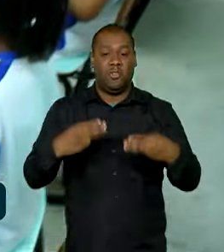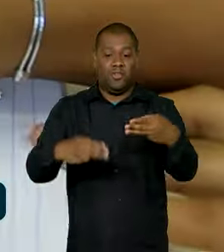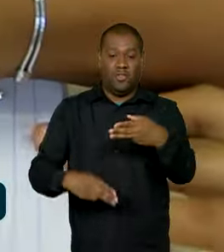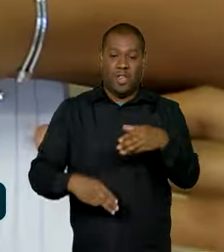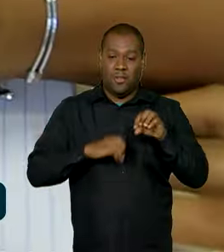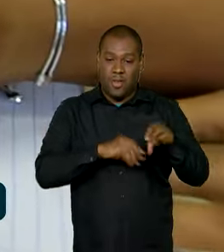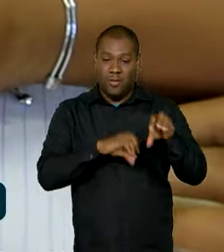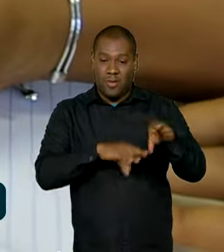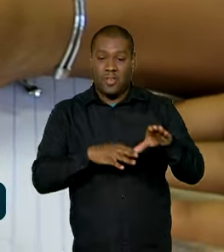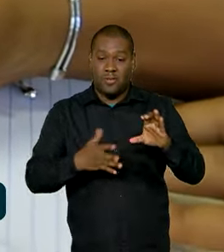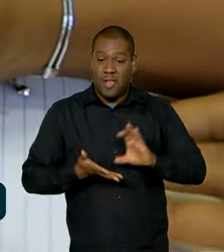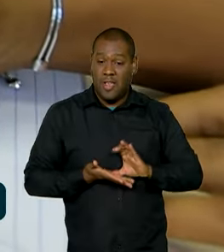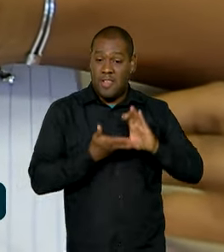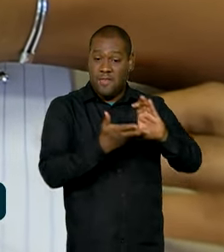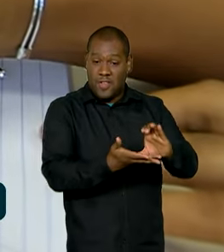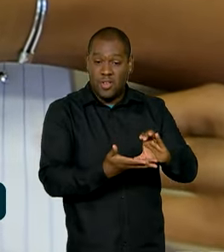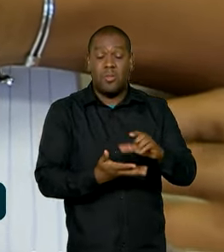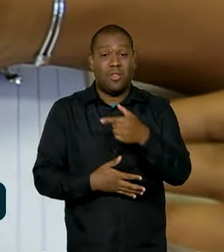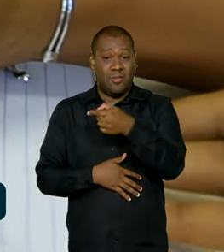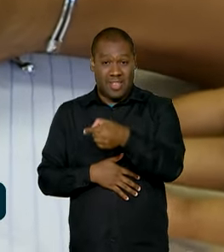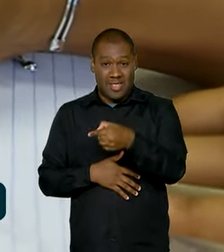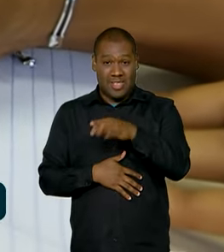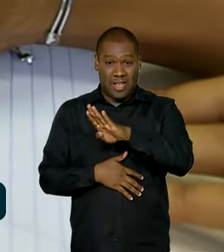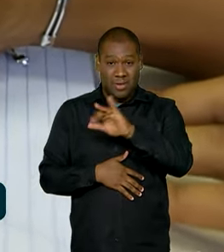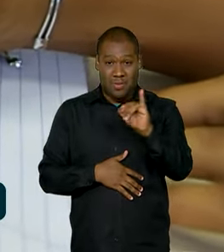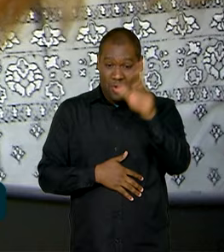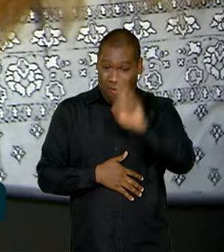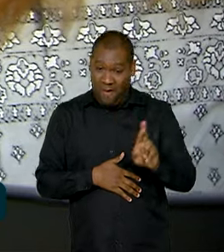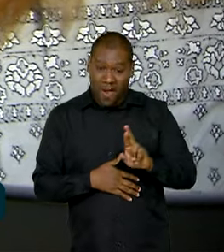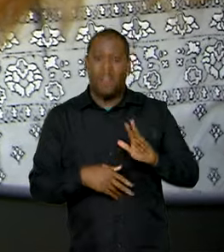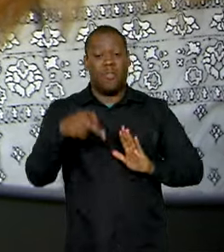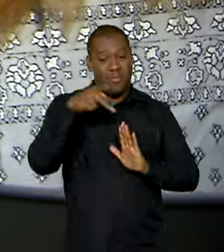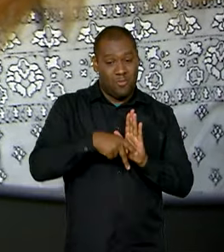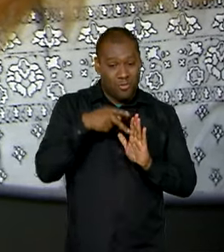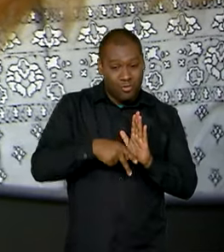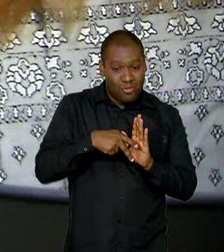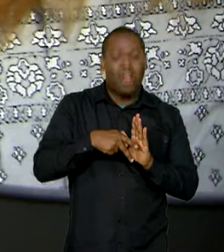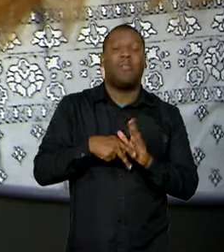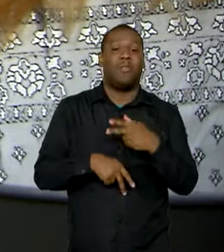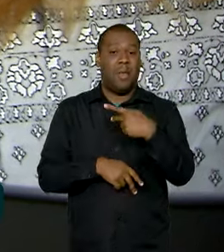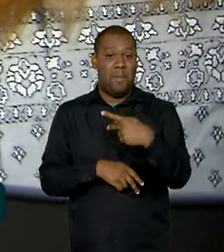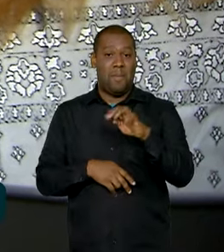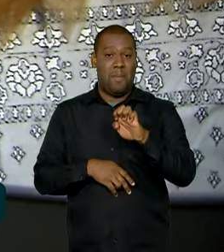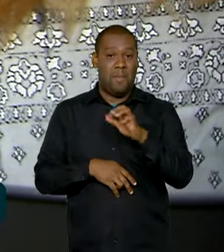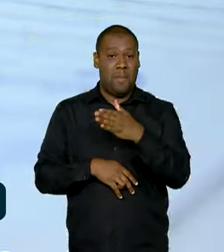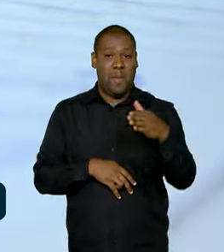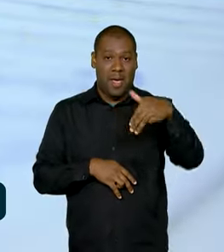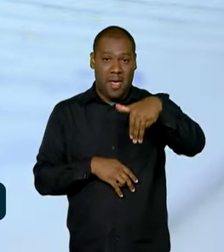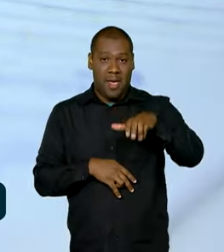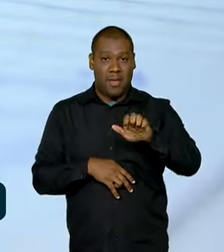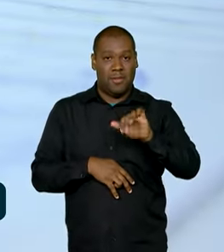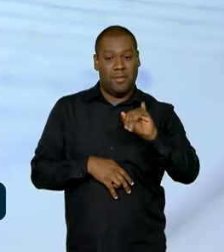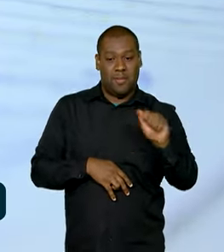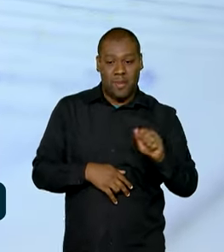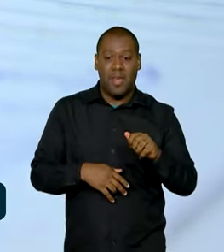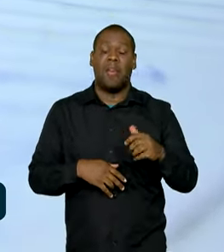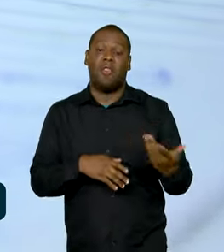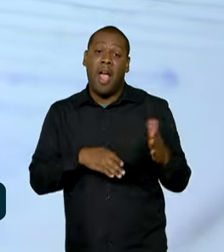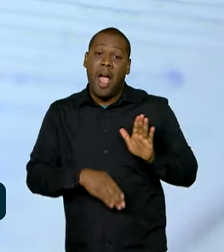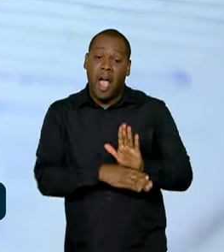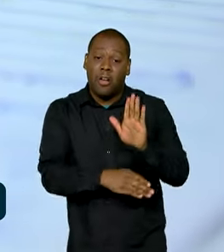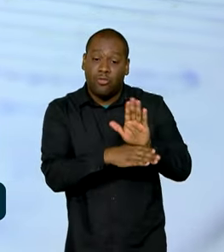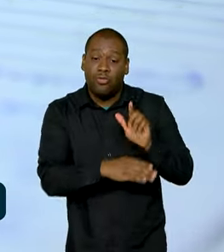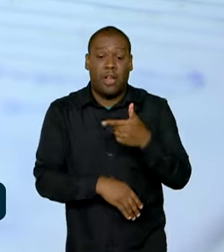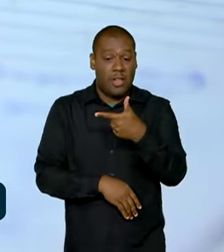vai investir mais de 7 bilhões de reais no programa, que deve atender cerca de 2 milhões e meio de estudantes